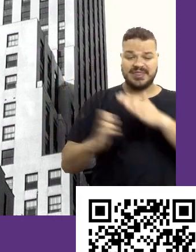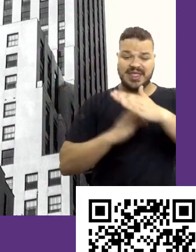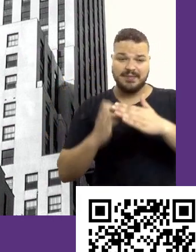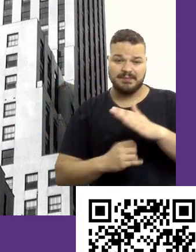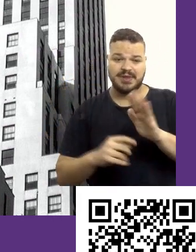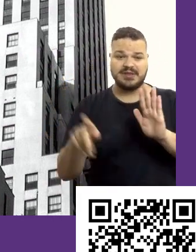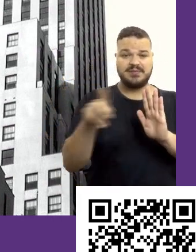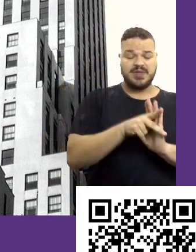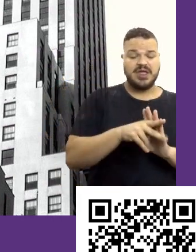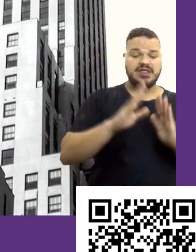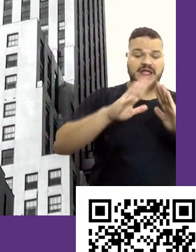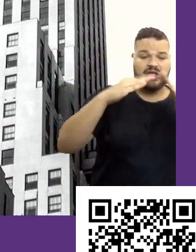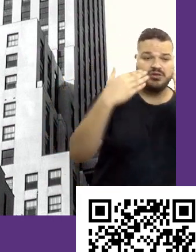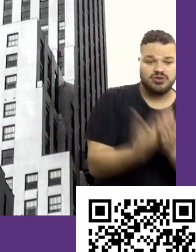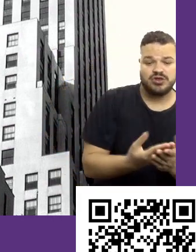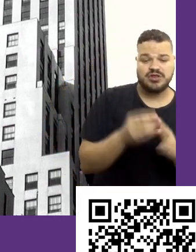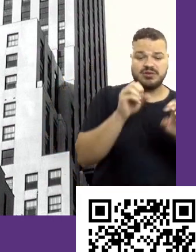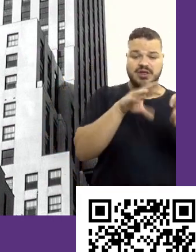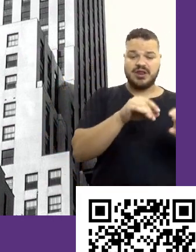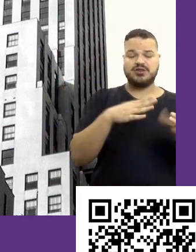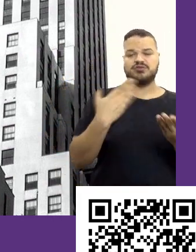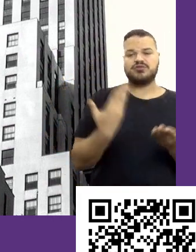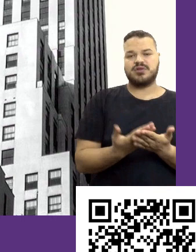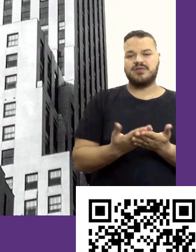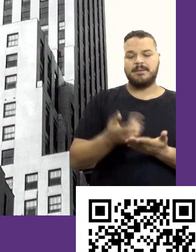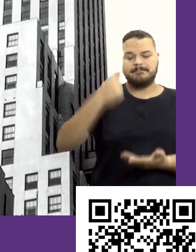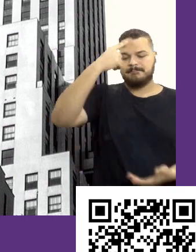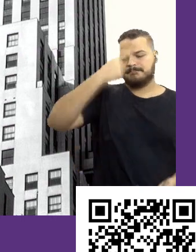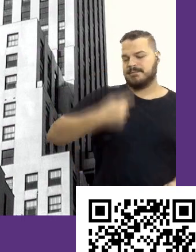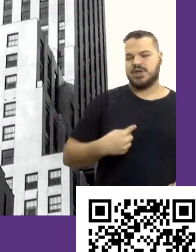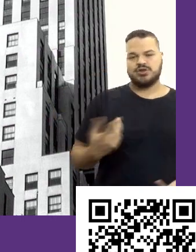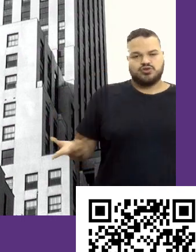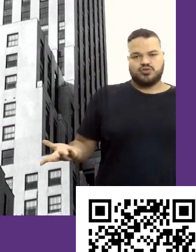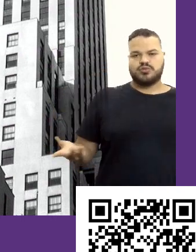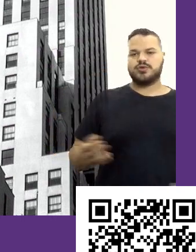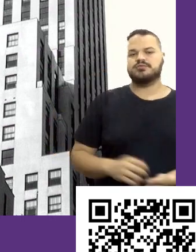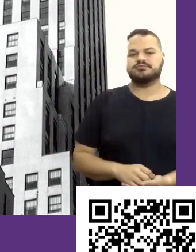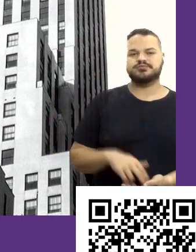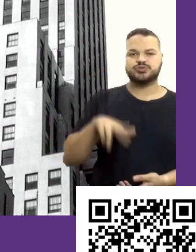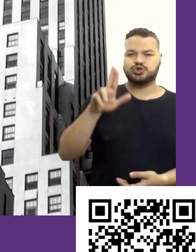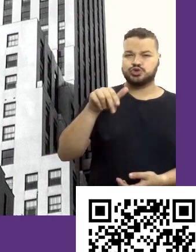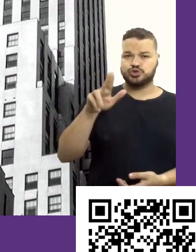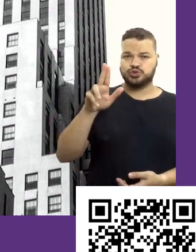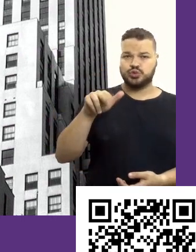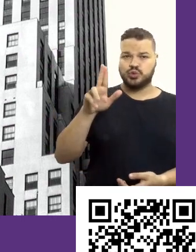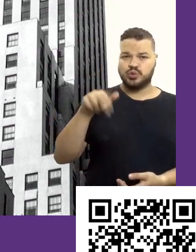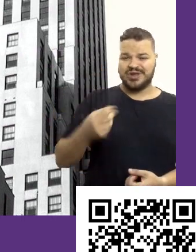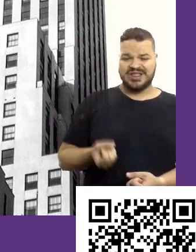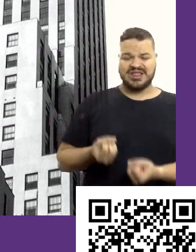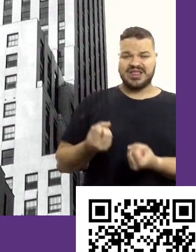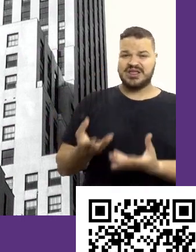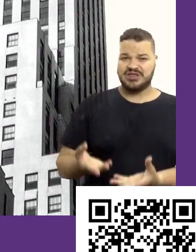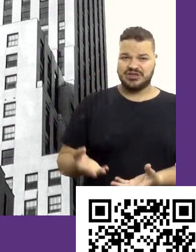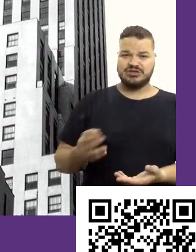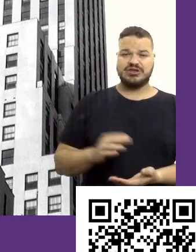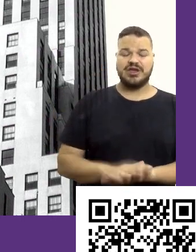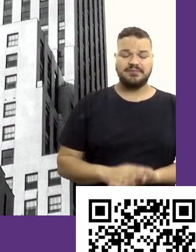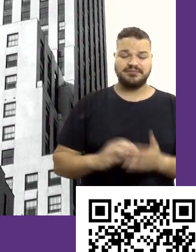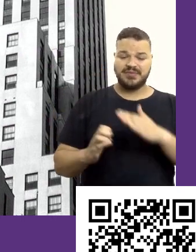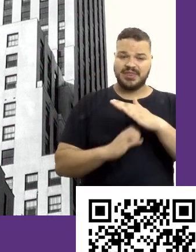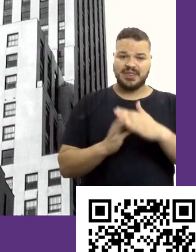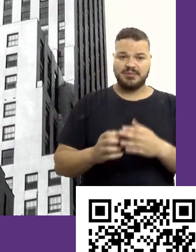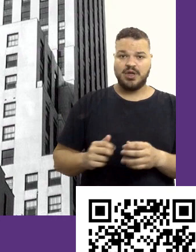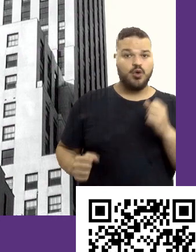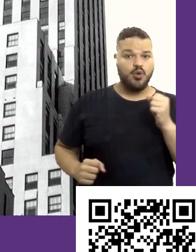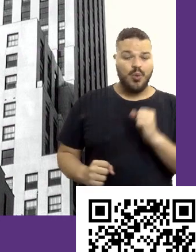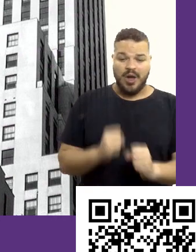instituição de ensino que ele estudava, menos o dele. Nunca deixe a sua carreira na mão do outro. O corre é seu.